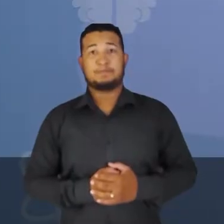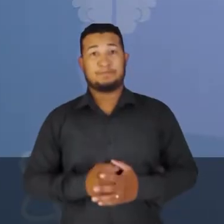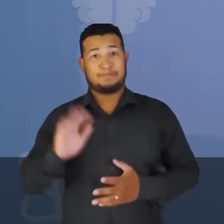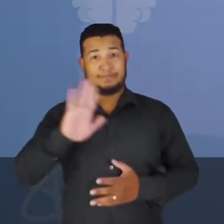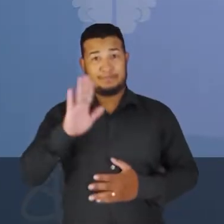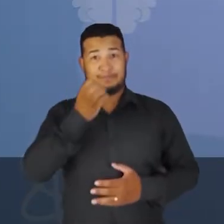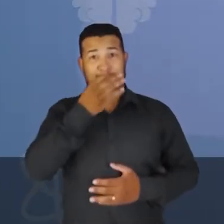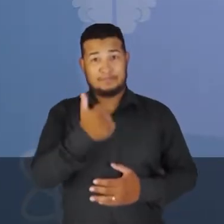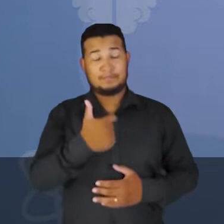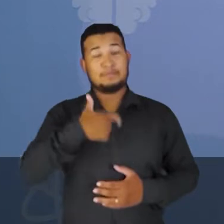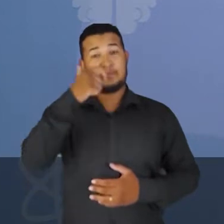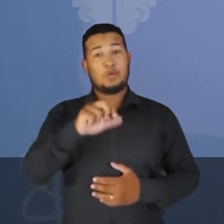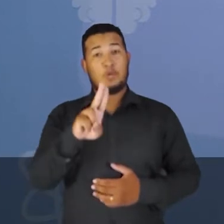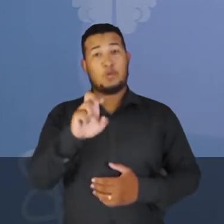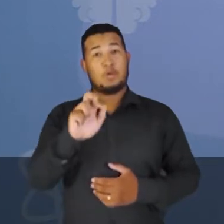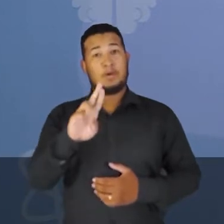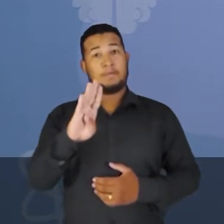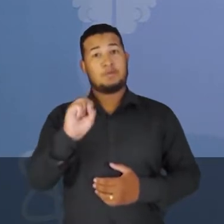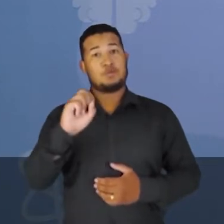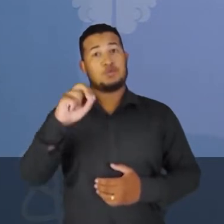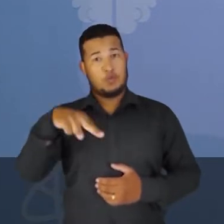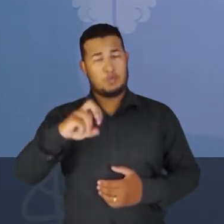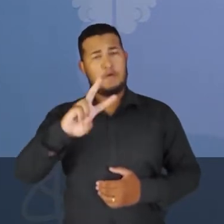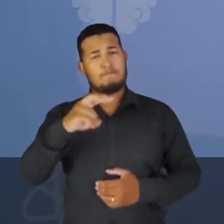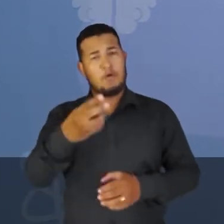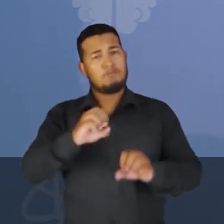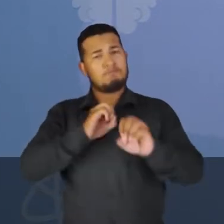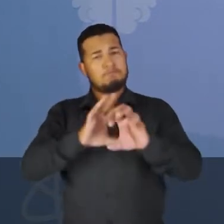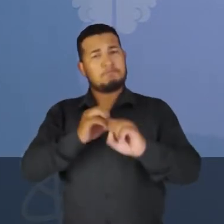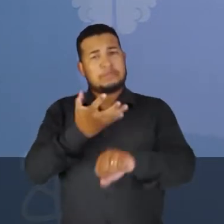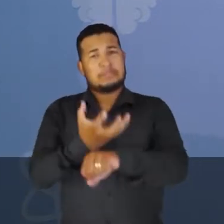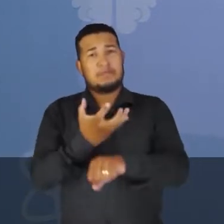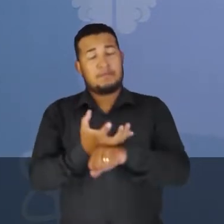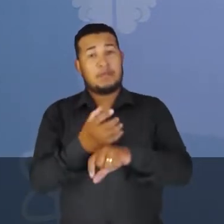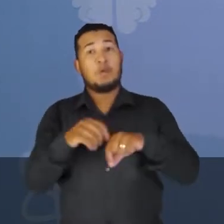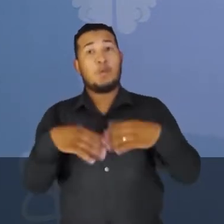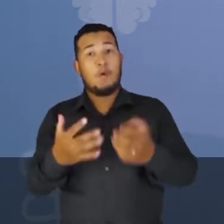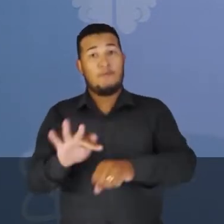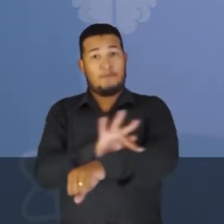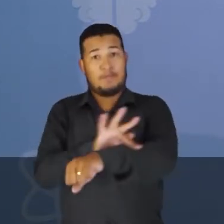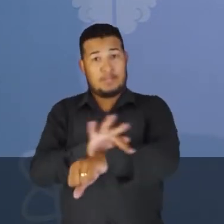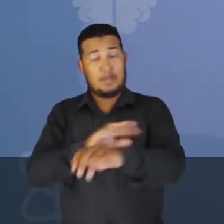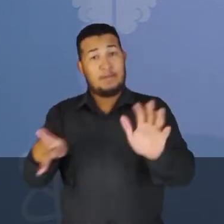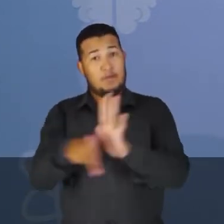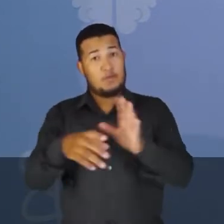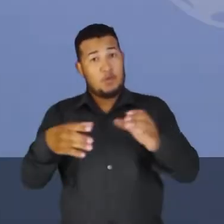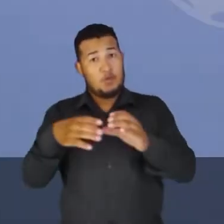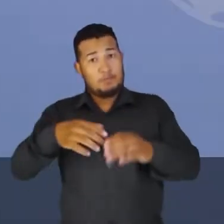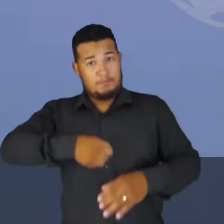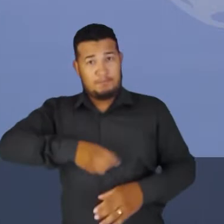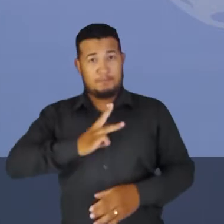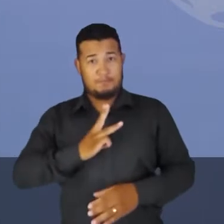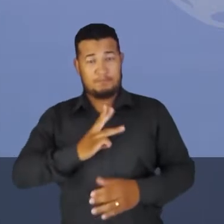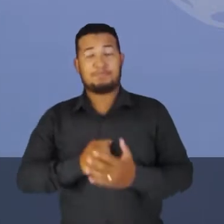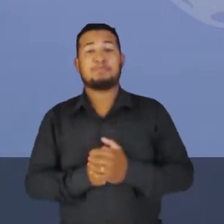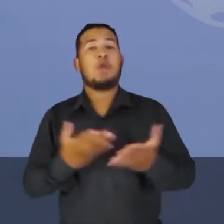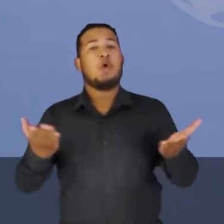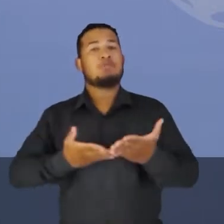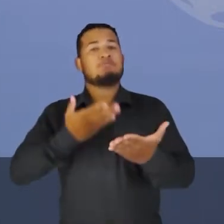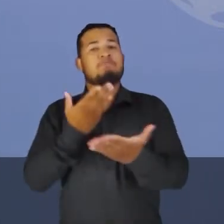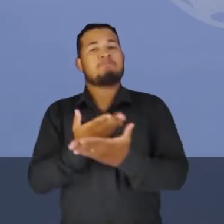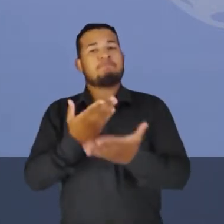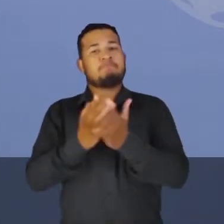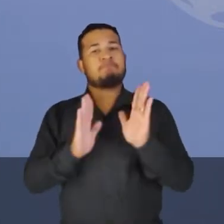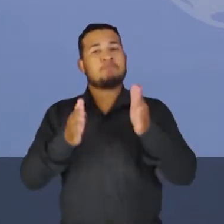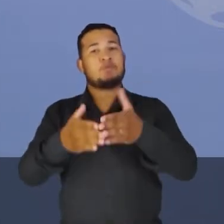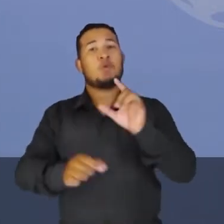Olá, tudo bem? Eu sou o professor Arson Miranda e vou ministrar o curso de Física para as turmas da terceira série do Ensino Médio. Na aula de hoje, vamos